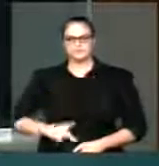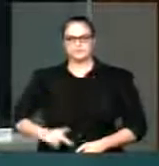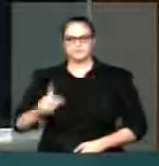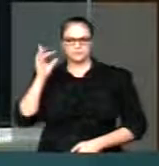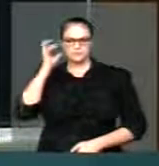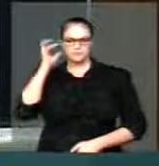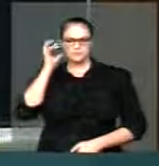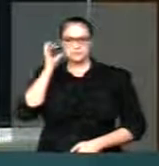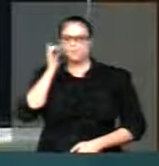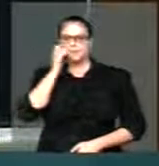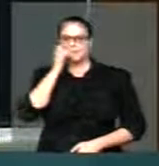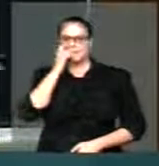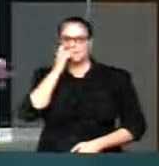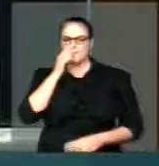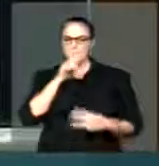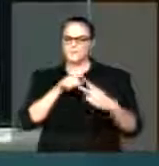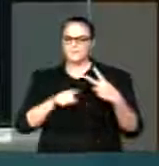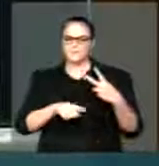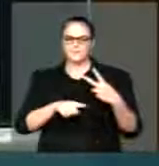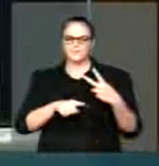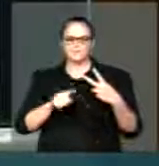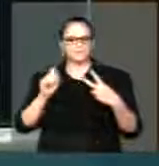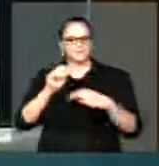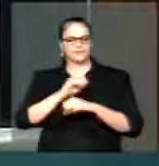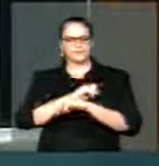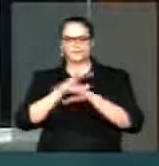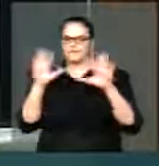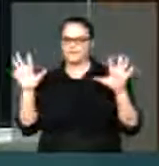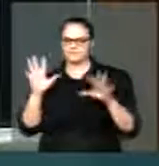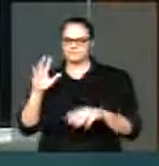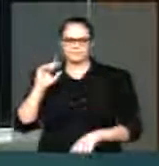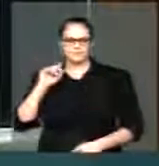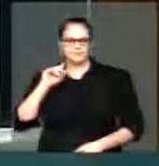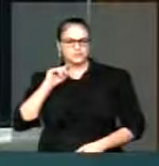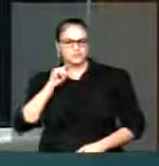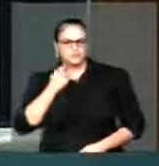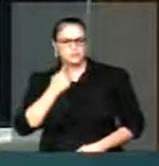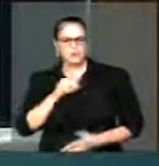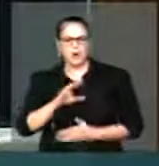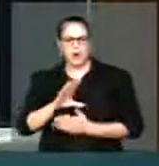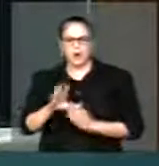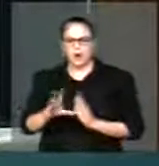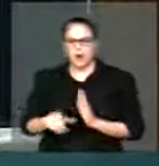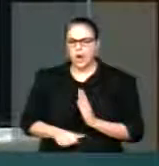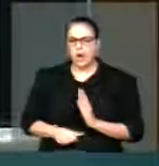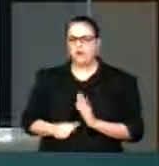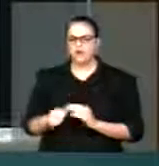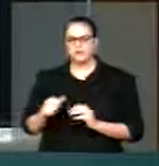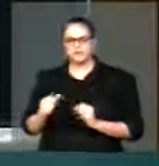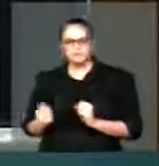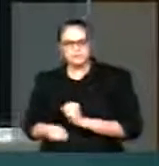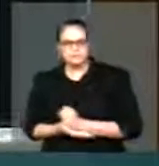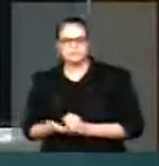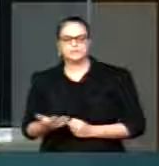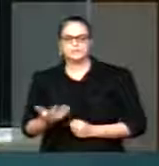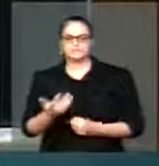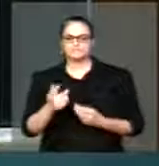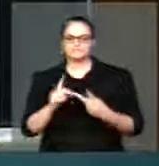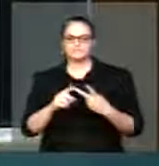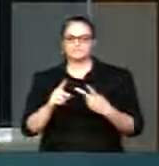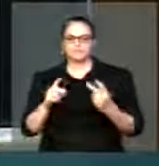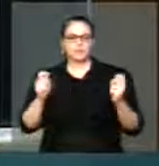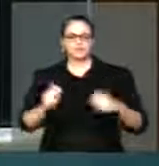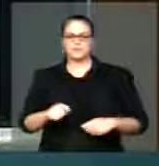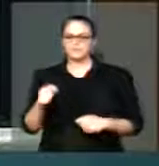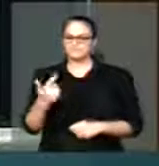Duas marcas são claras A corrupção e a incompetência A